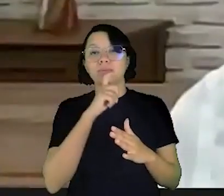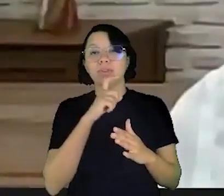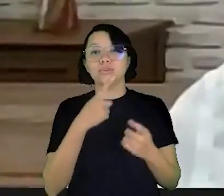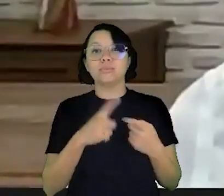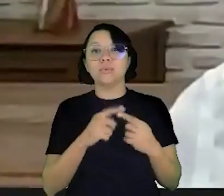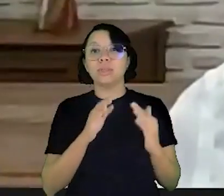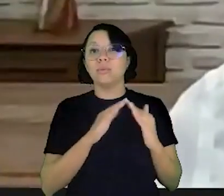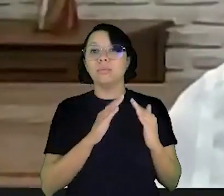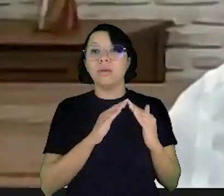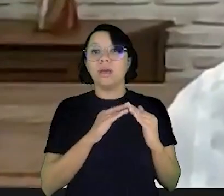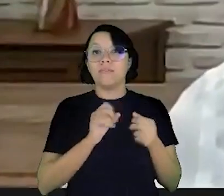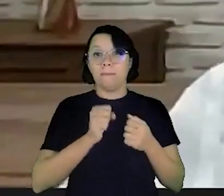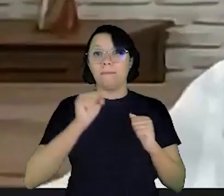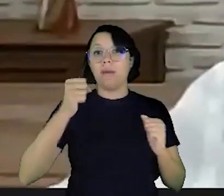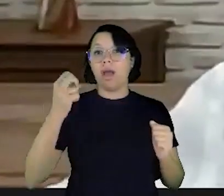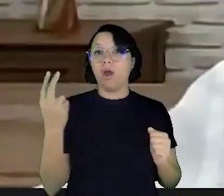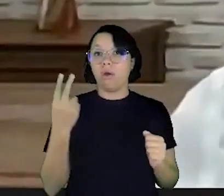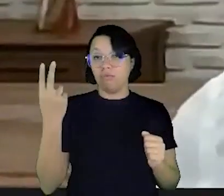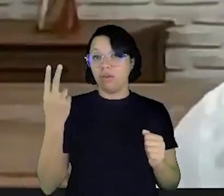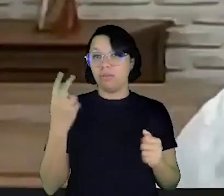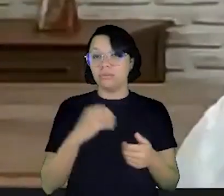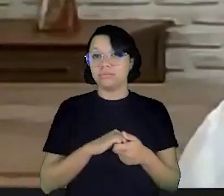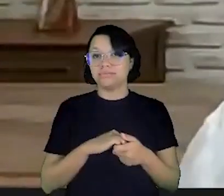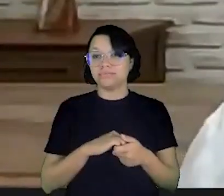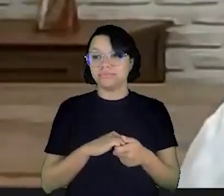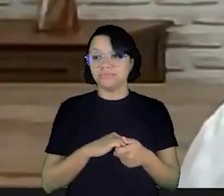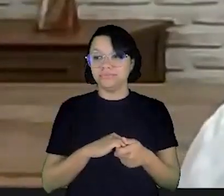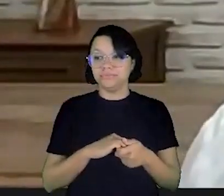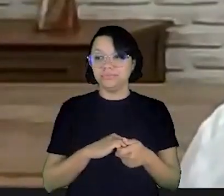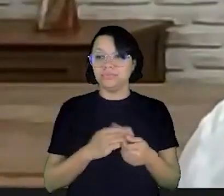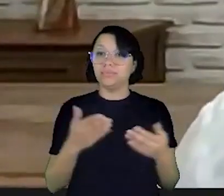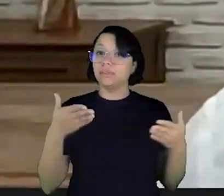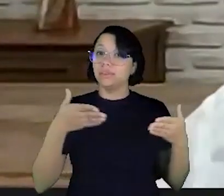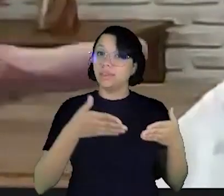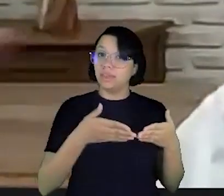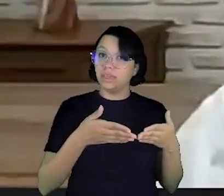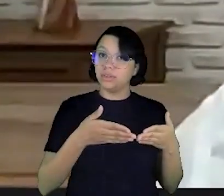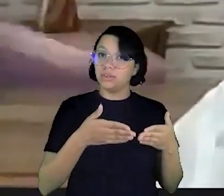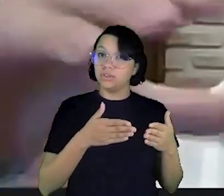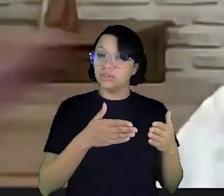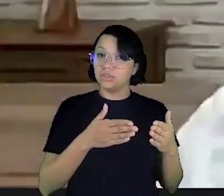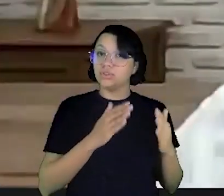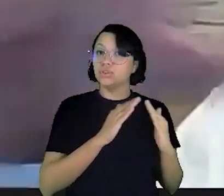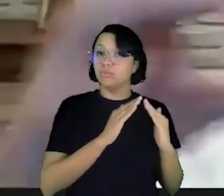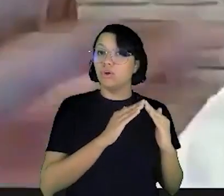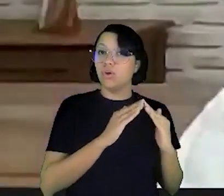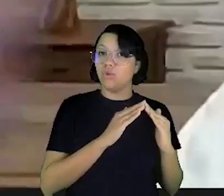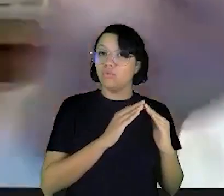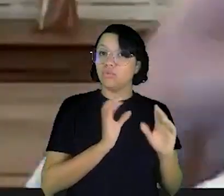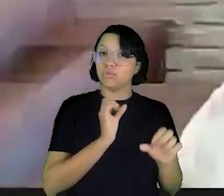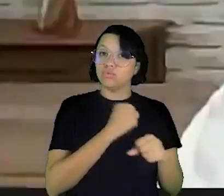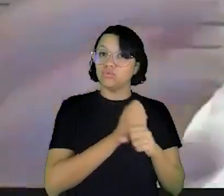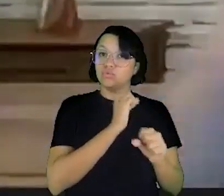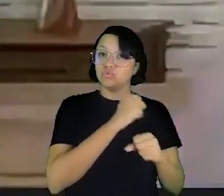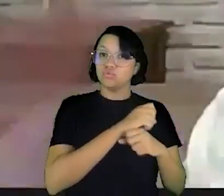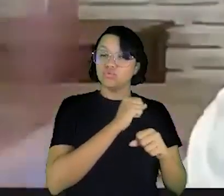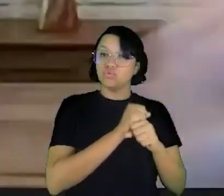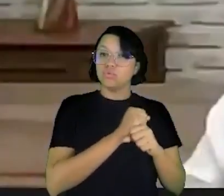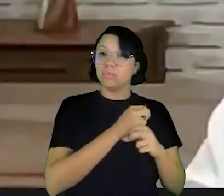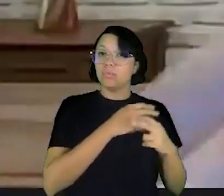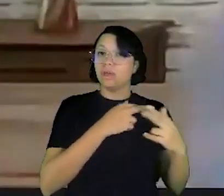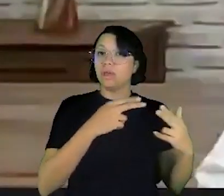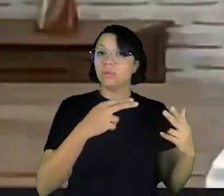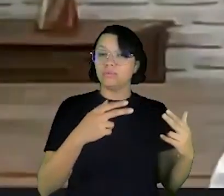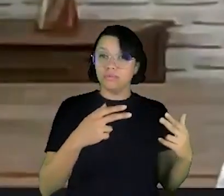primeiro uma dificuldade porque ele é um imóvel com maior valor agregado e a este imóvel eu fui somando